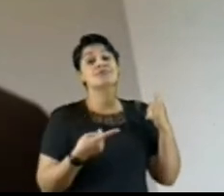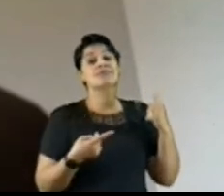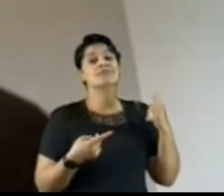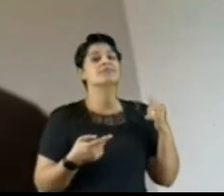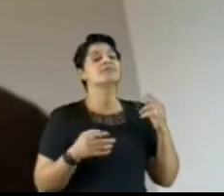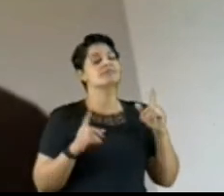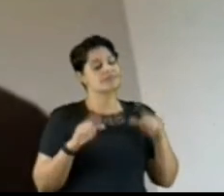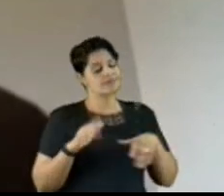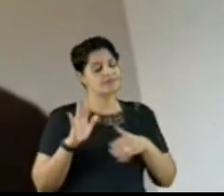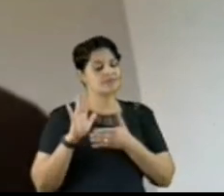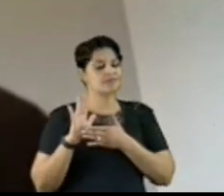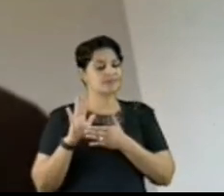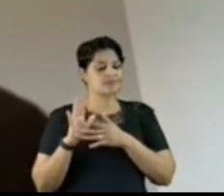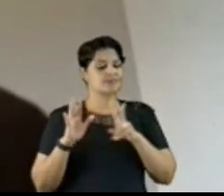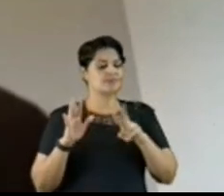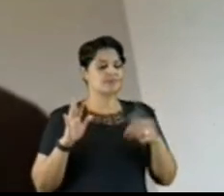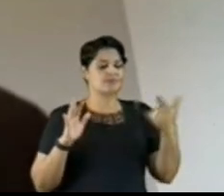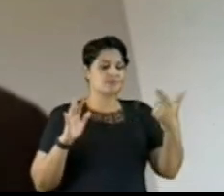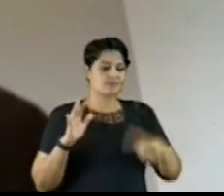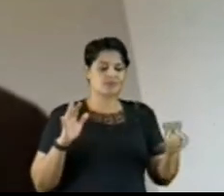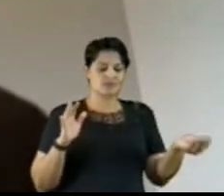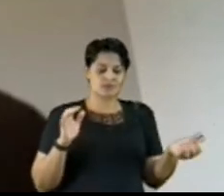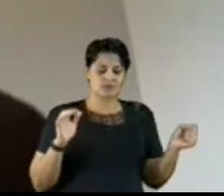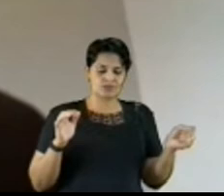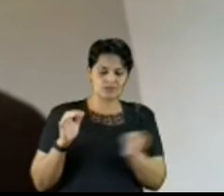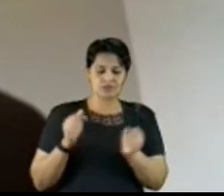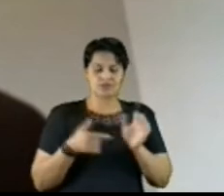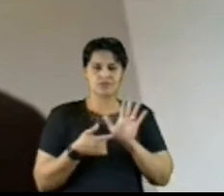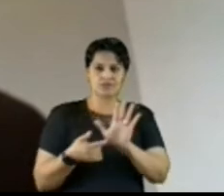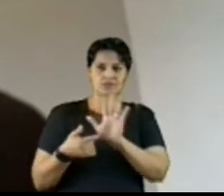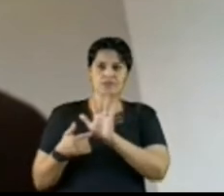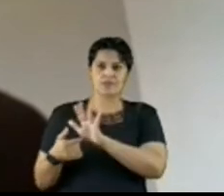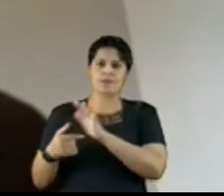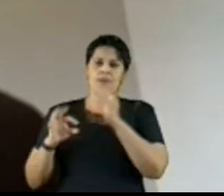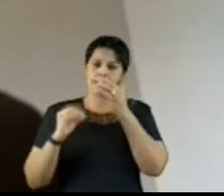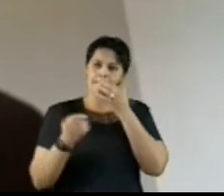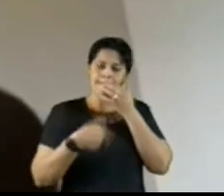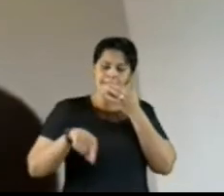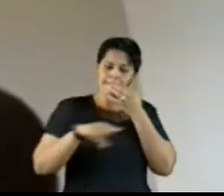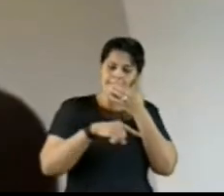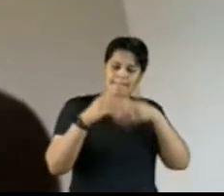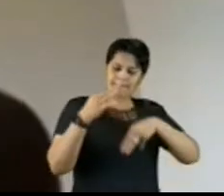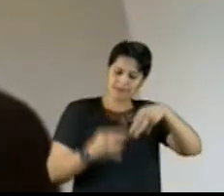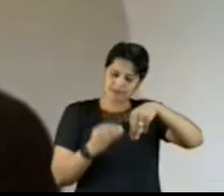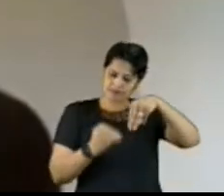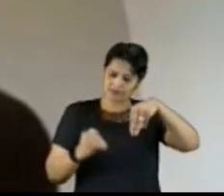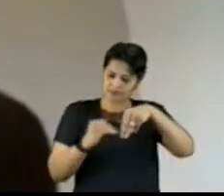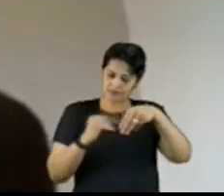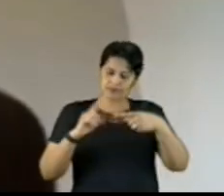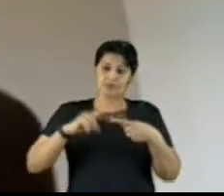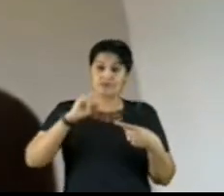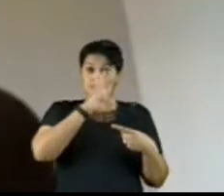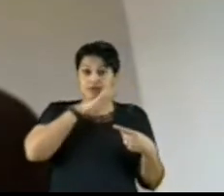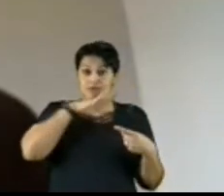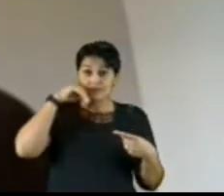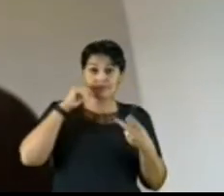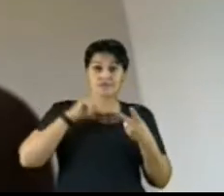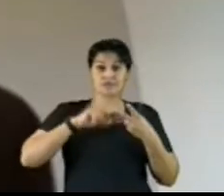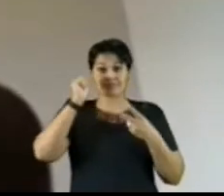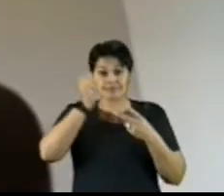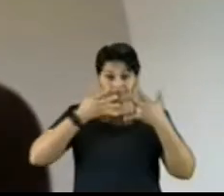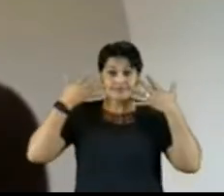presidência propostas que serão trazidas ao plenário pelos eminentes e luxos colegas ministros Bruno Dantes e Vital do Rego, cada um